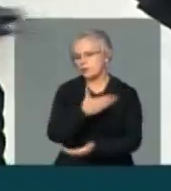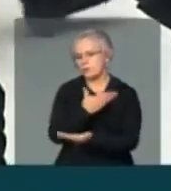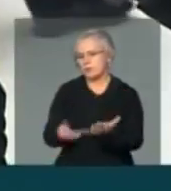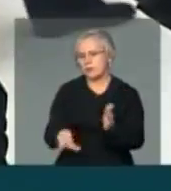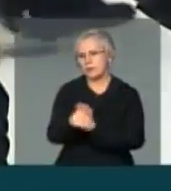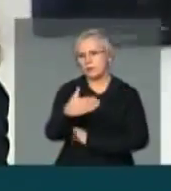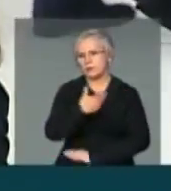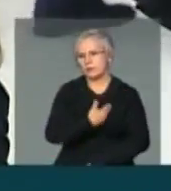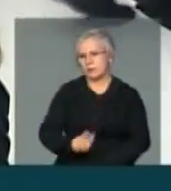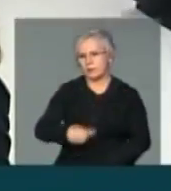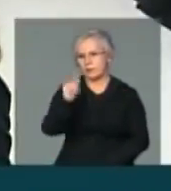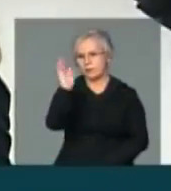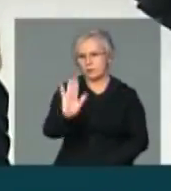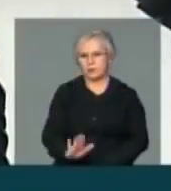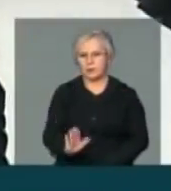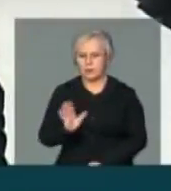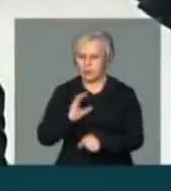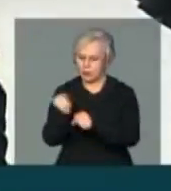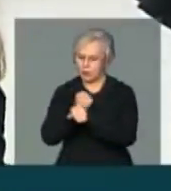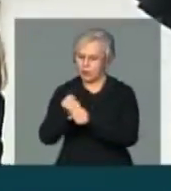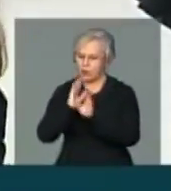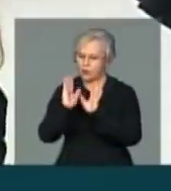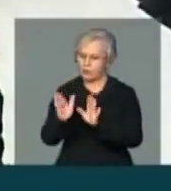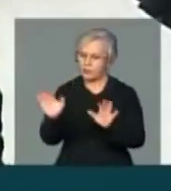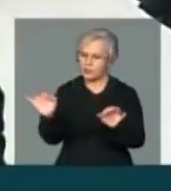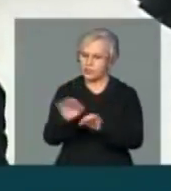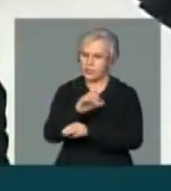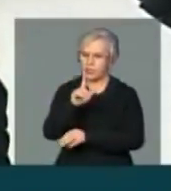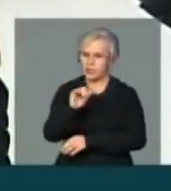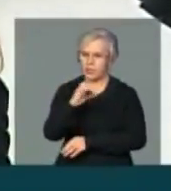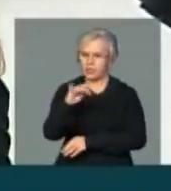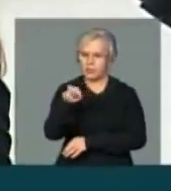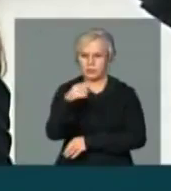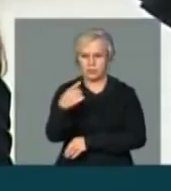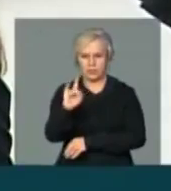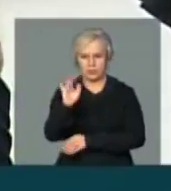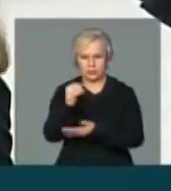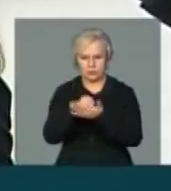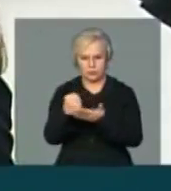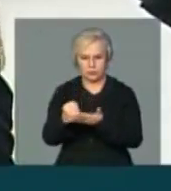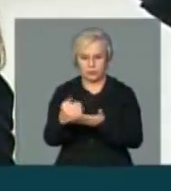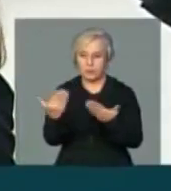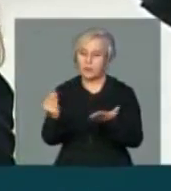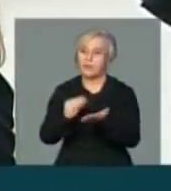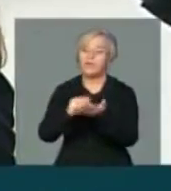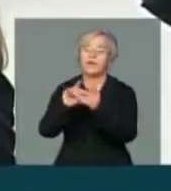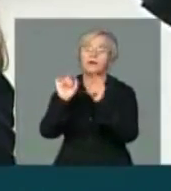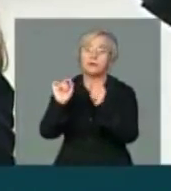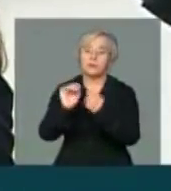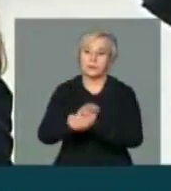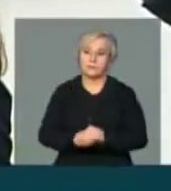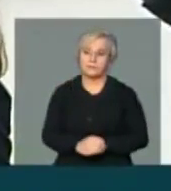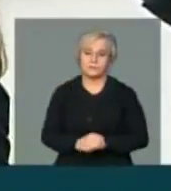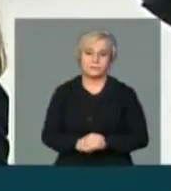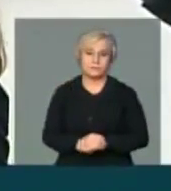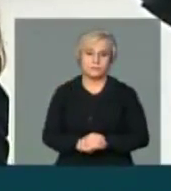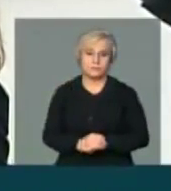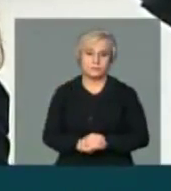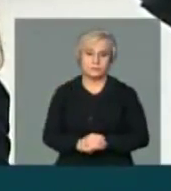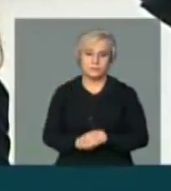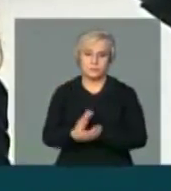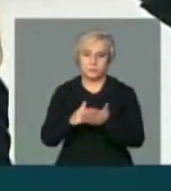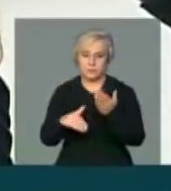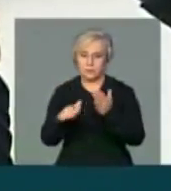porque é uma obra que já está licitada e contratada. O que está faltando hoje? Todas as